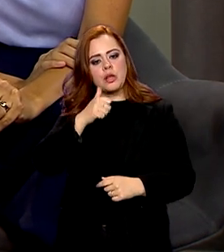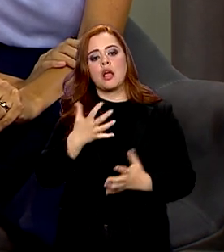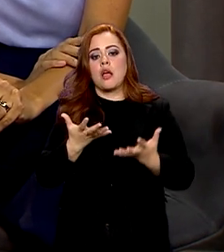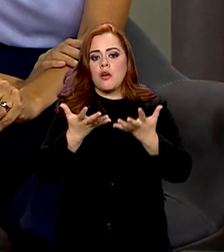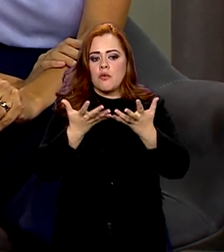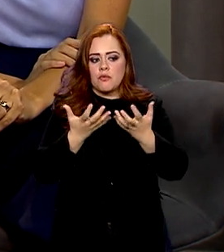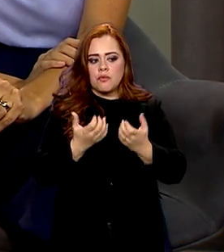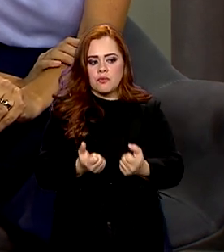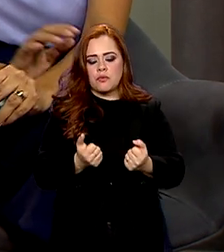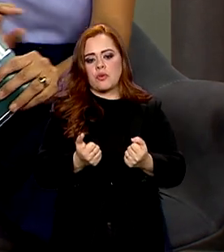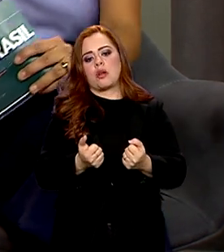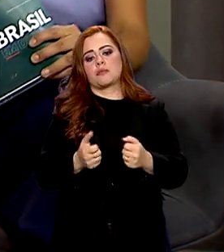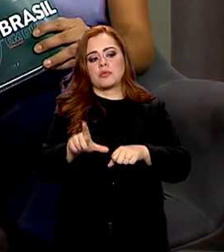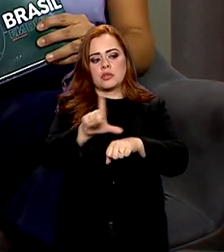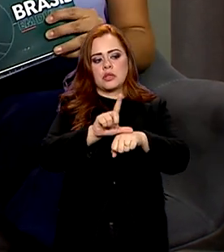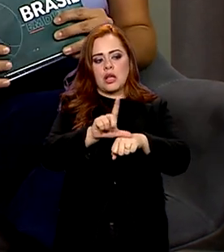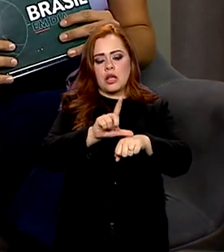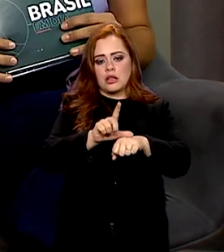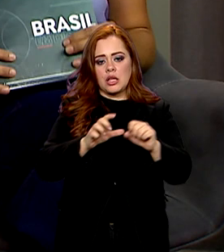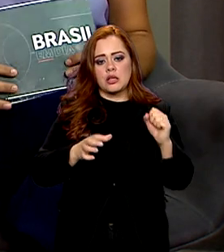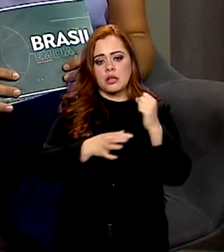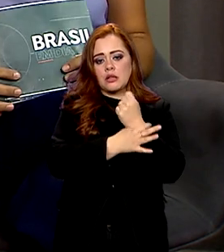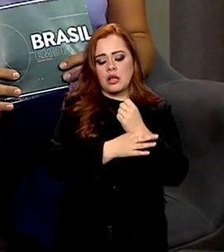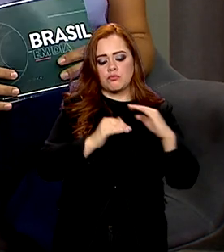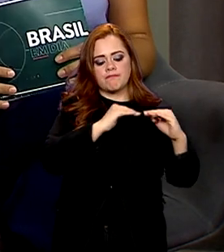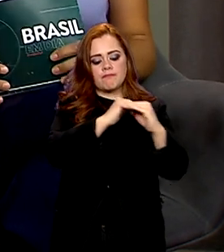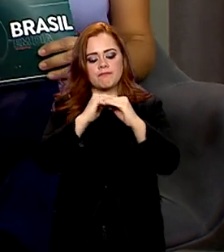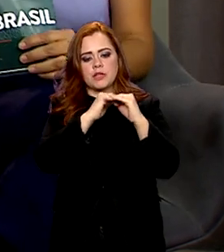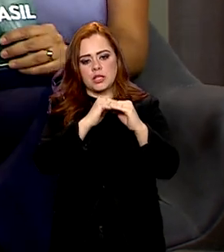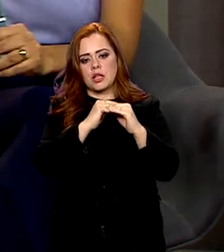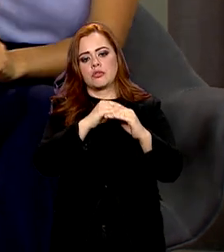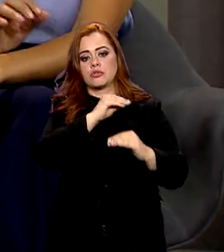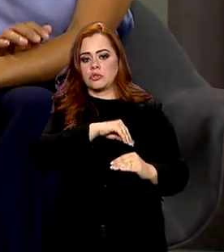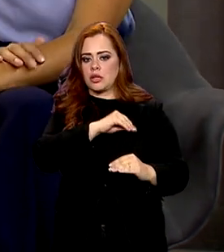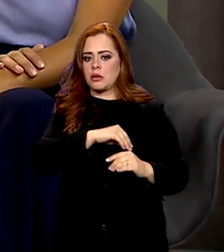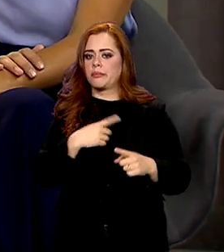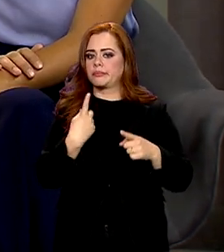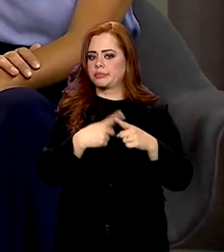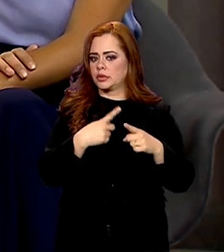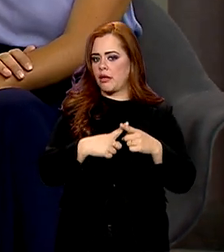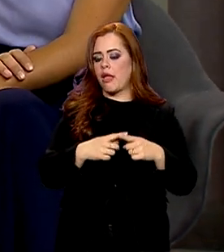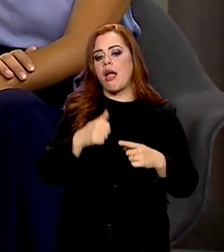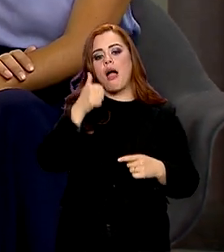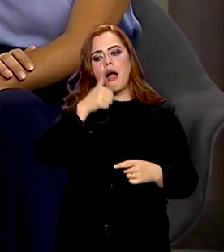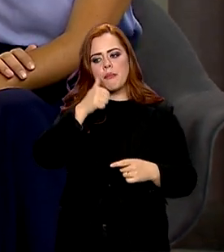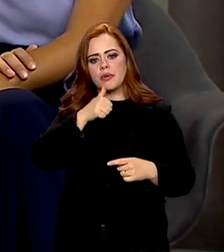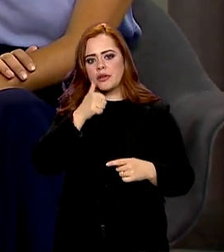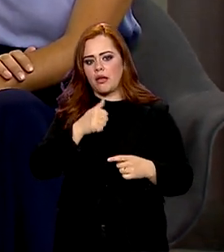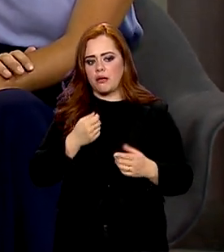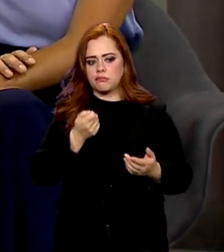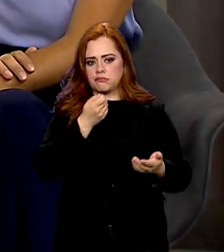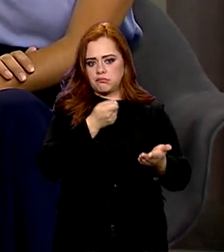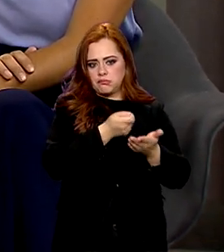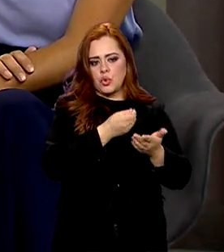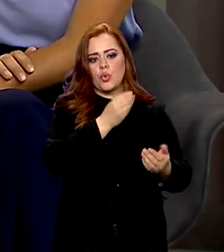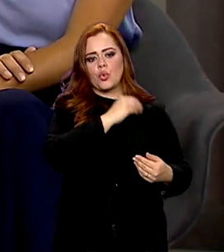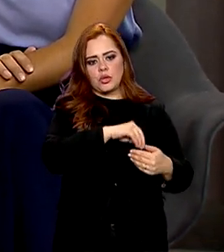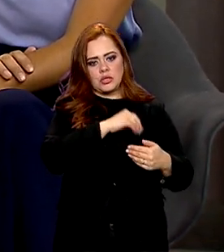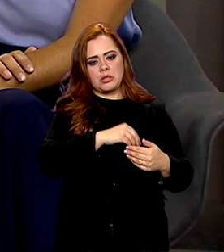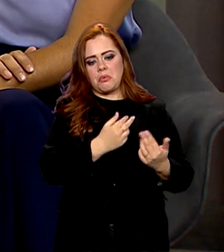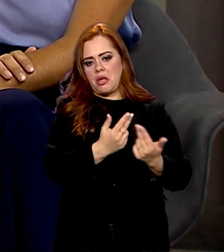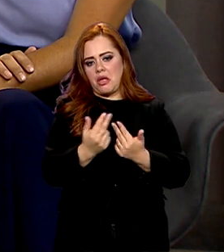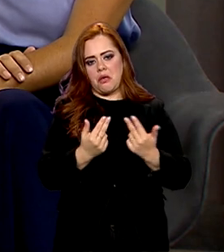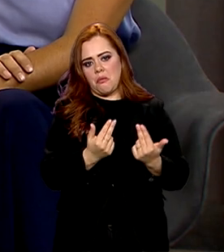relembrar a criação da lei que garante equidade salarial. Afinal, a mulher receber menos que o homem na mesma função é uma